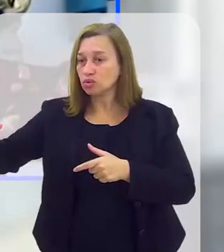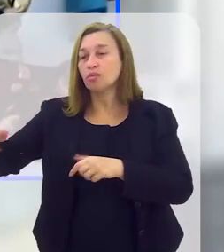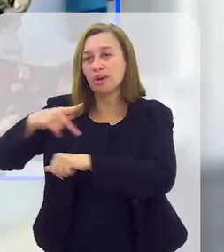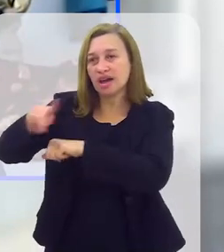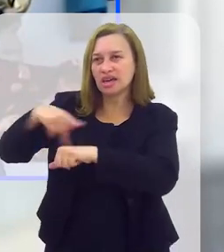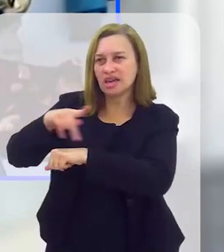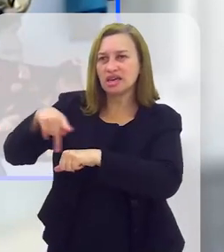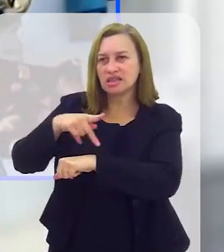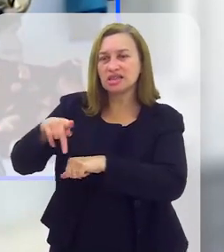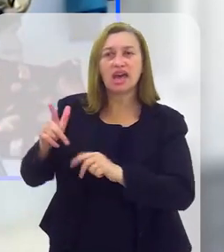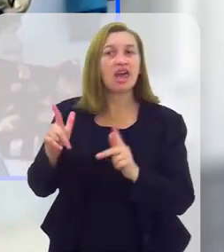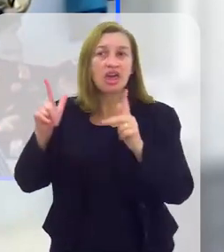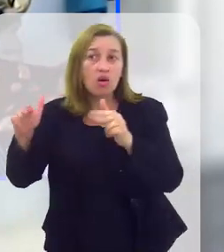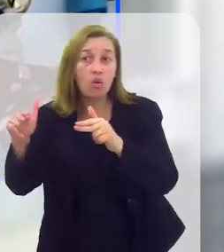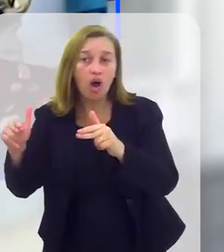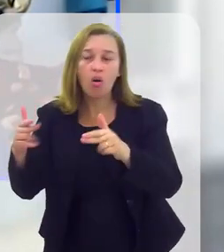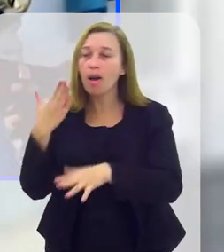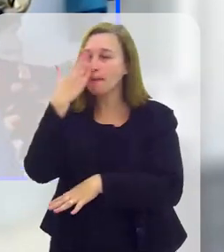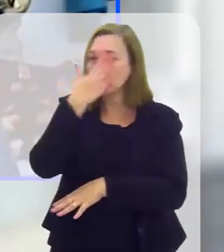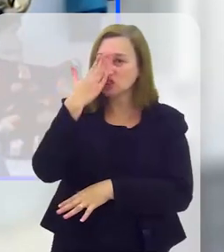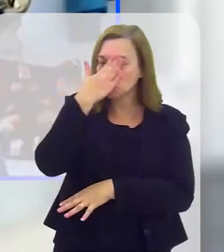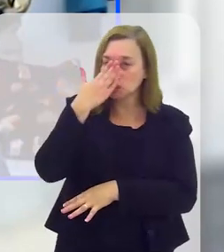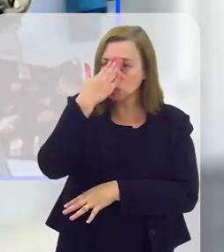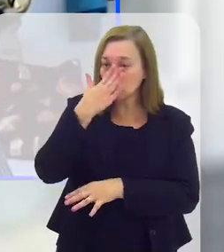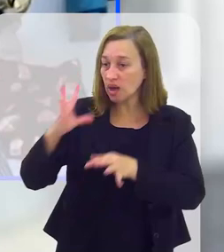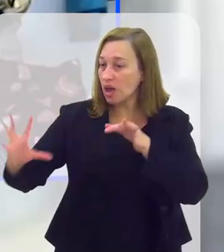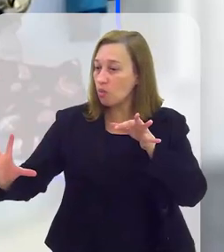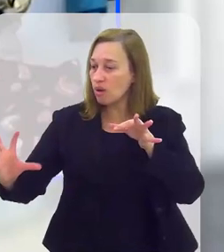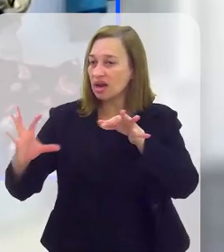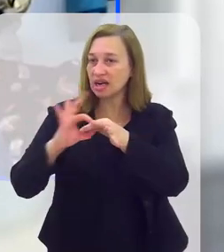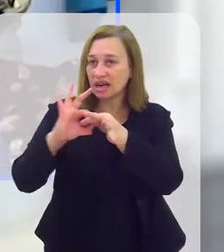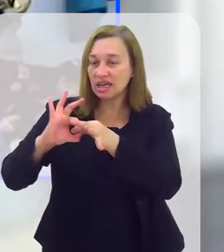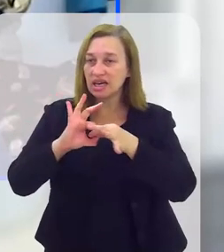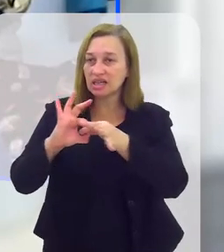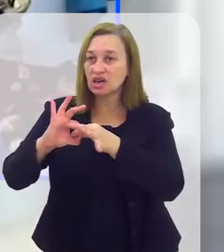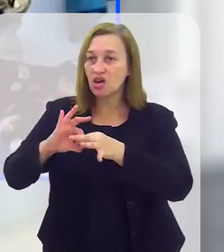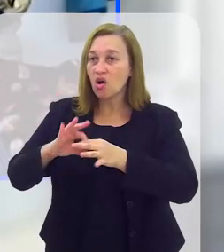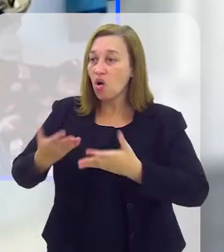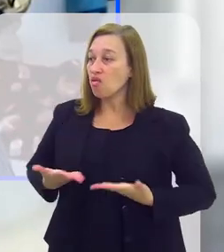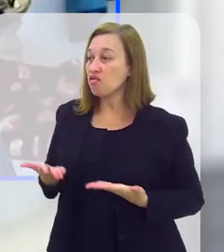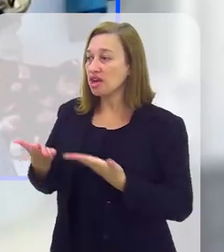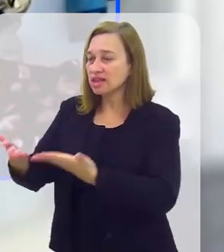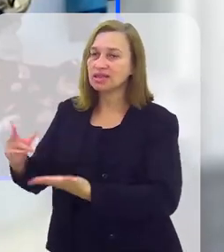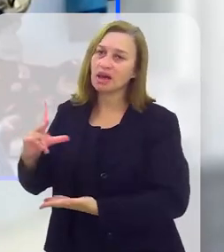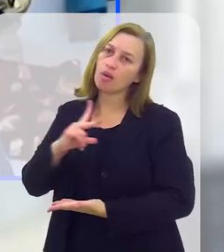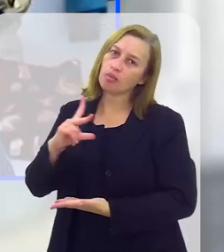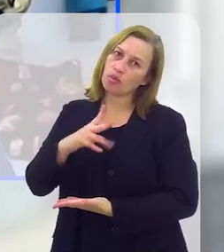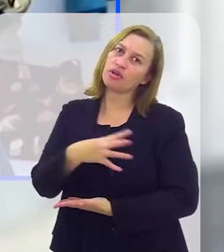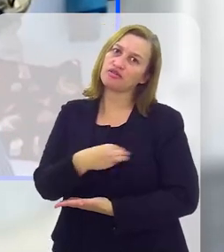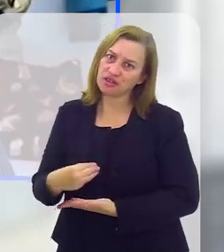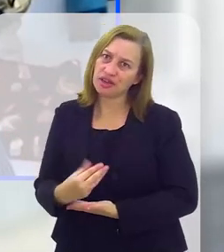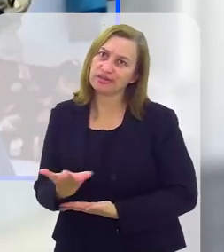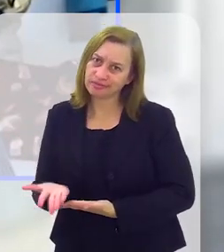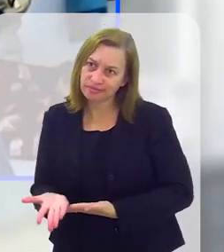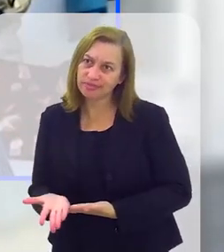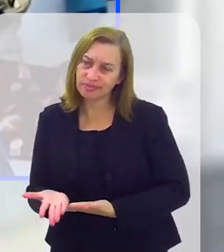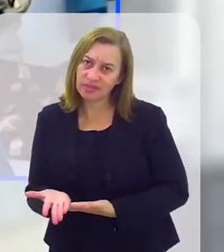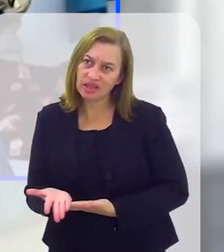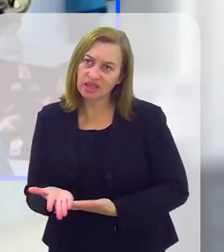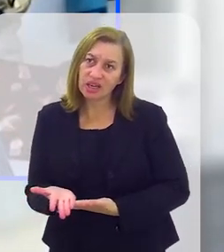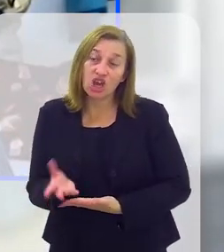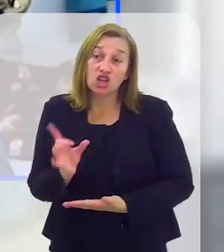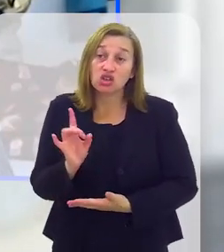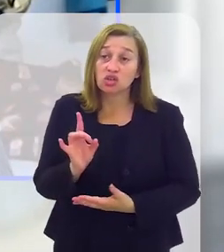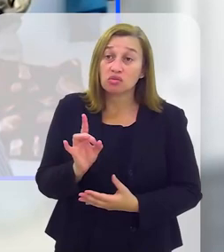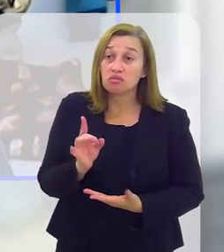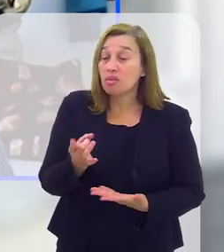nação, isso era uma forma de prostituir, porque era uma aliança que o rei fazia com a outra nação oferecendo a